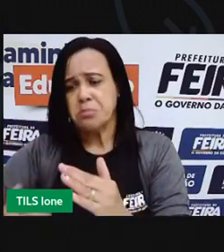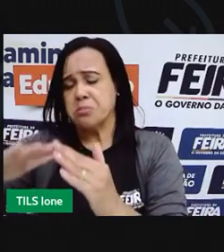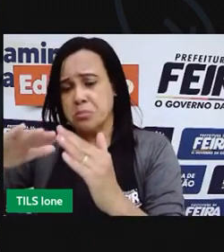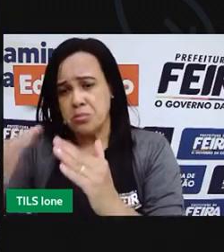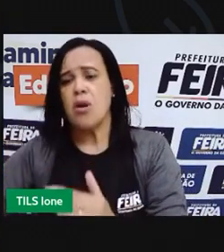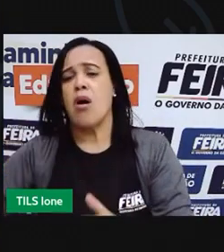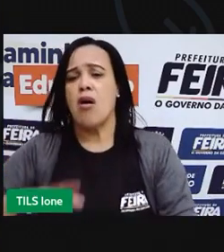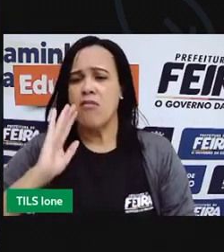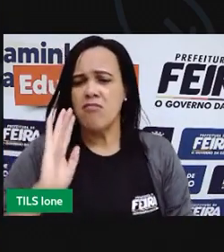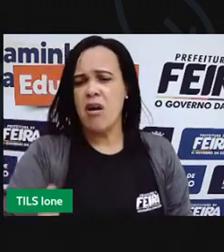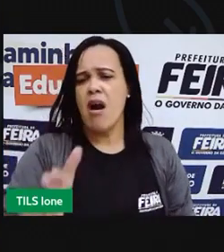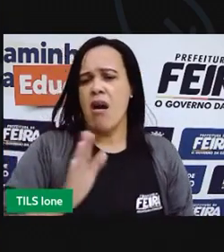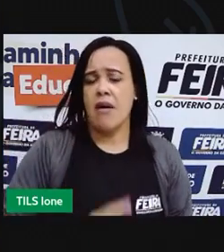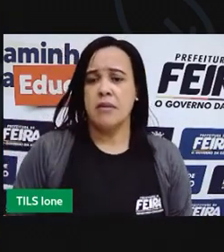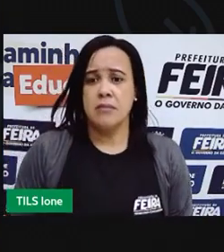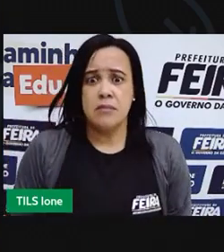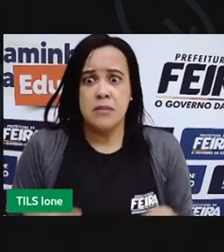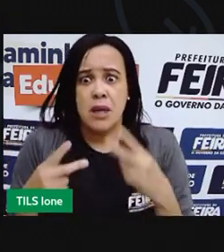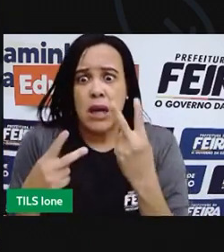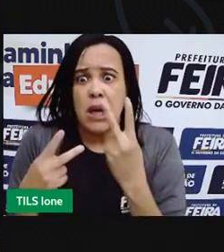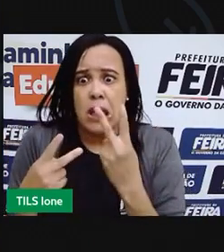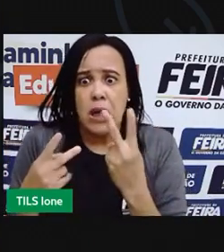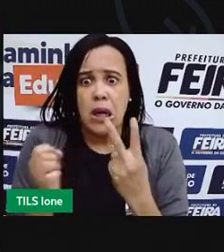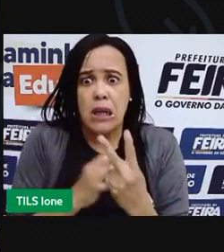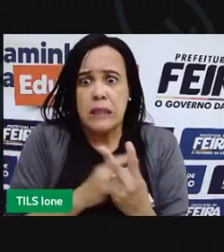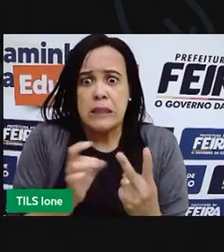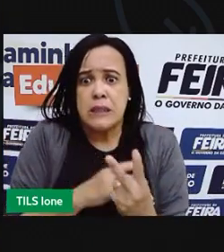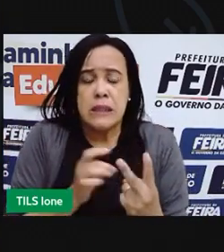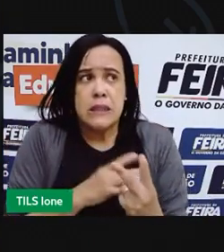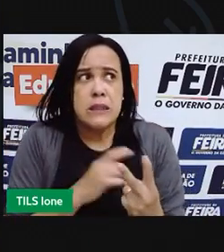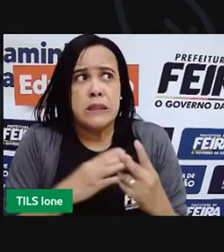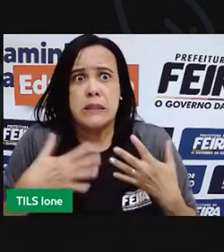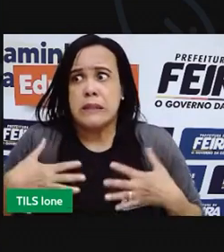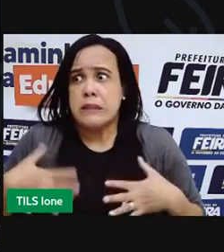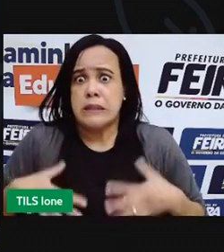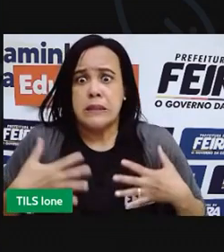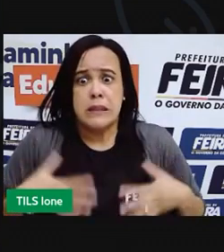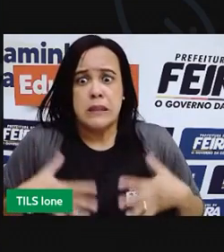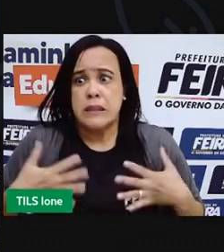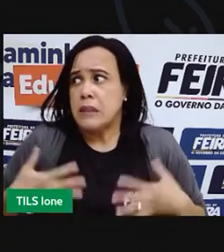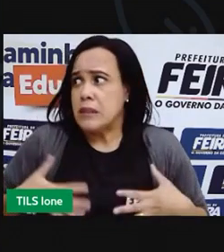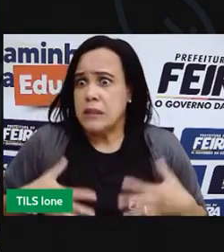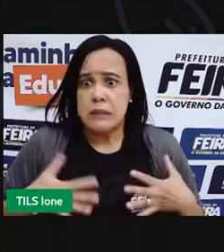Eles morrendo de medo, os dois porquinhos lá, morrendo de medo.